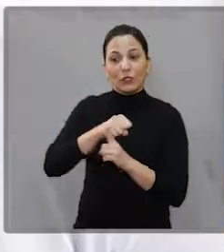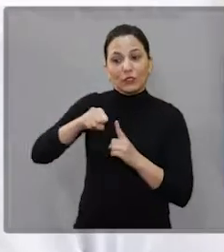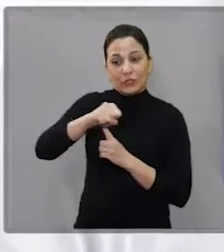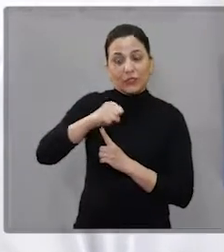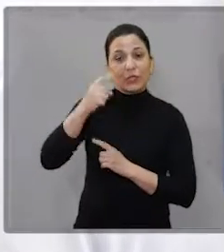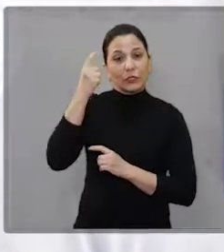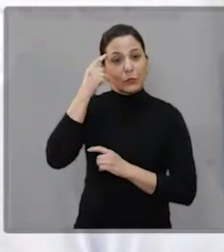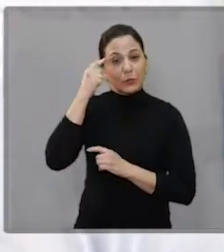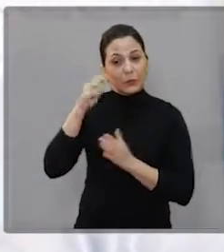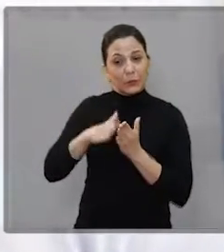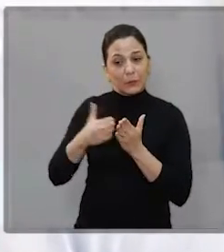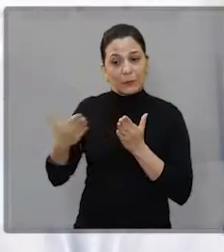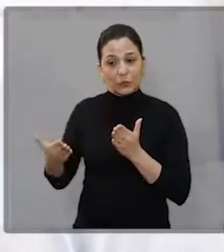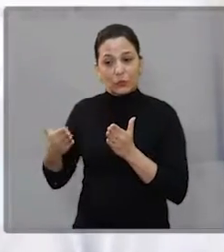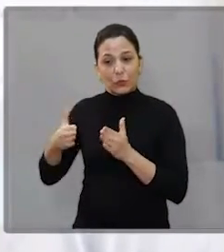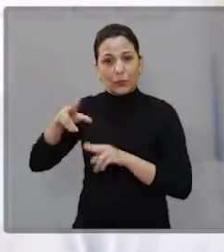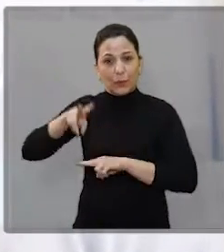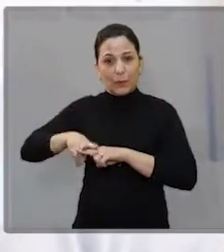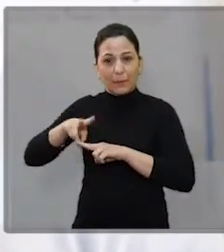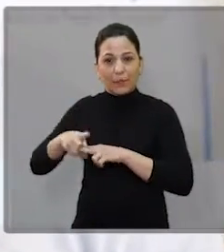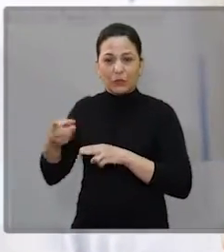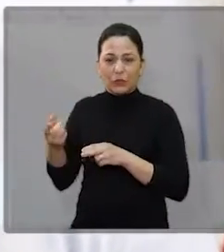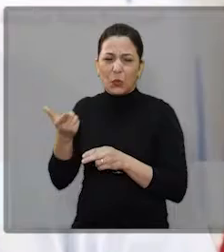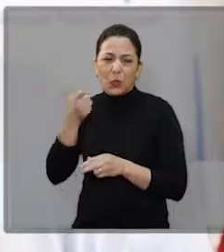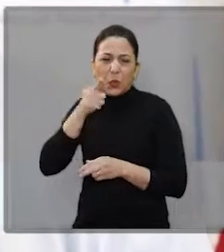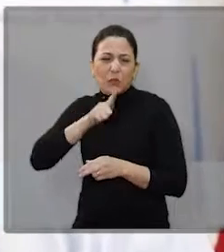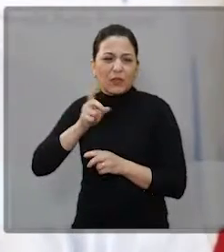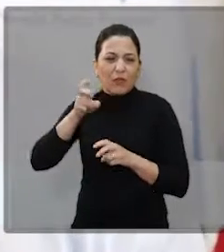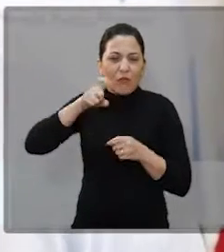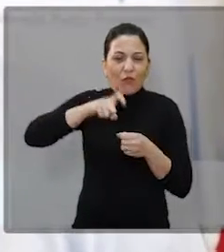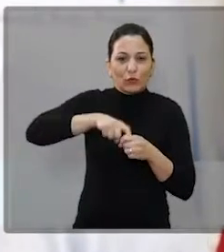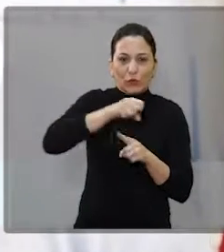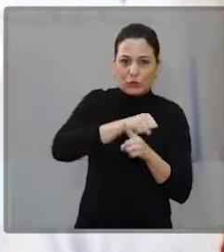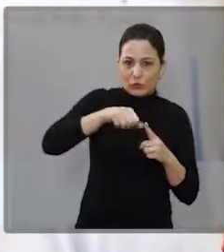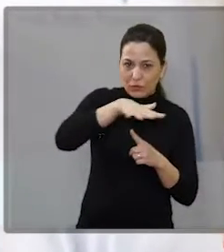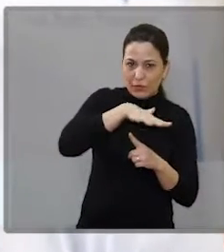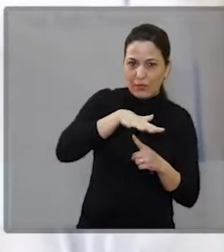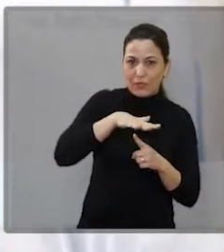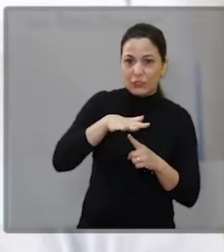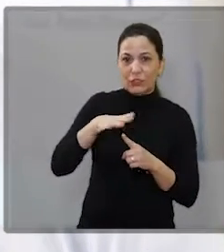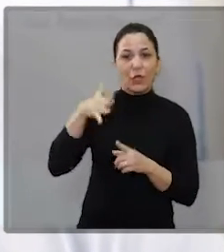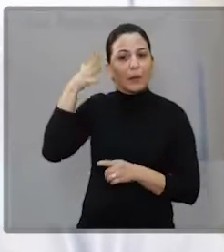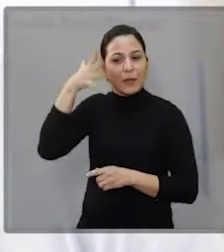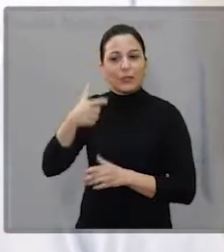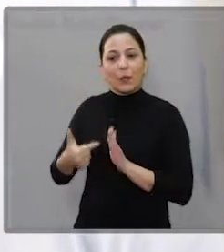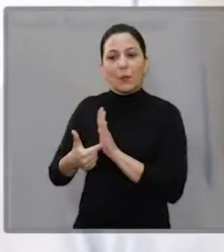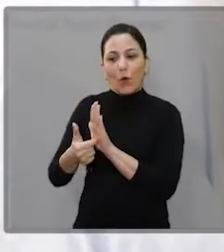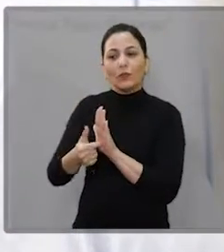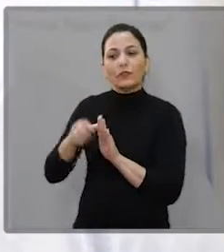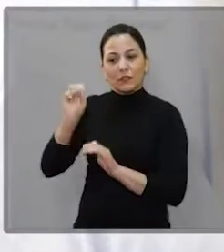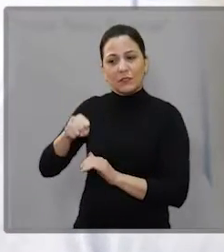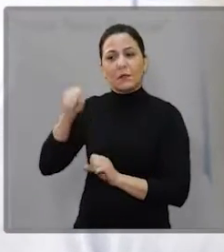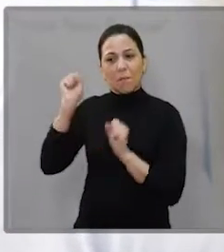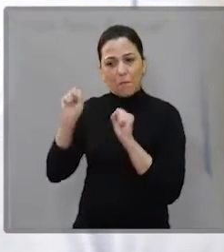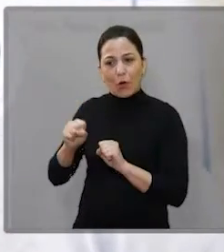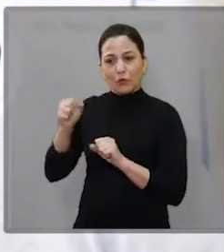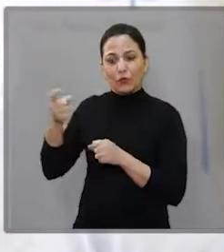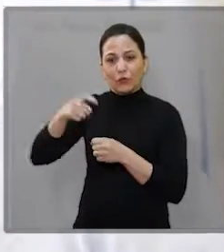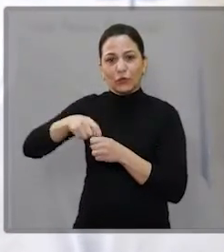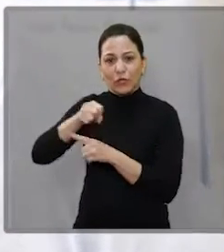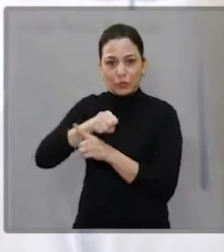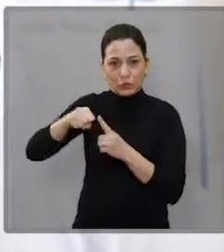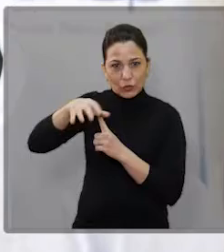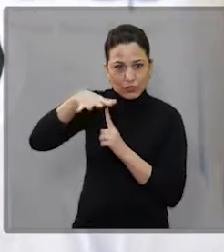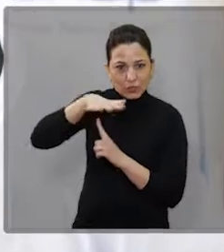para isso. Às vezes a sociedade acha que o cara que passou na cadeia não tem como mais em recuperação. Então, essa jornada mostra que realmente tem sim.